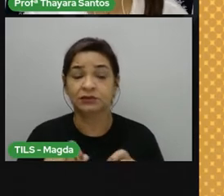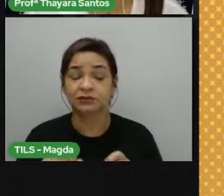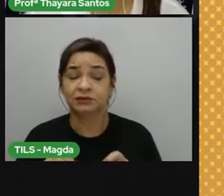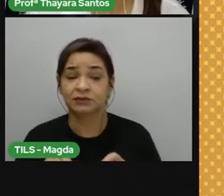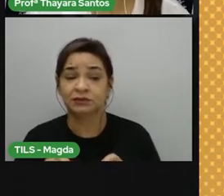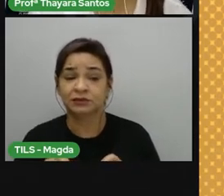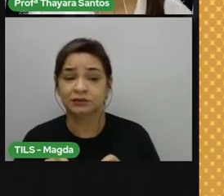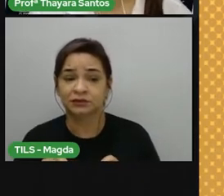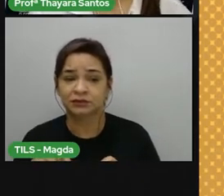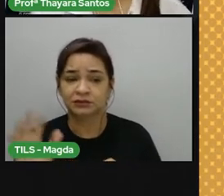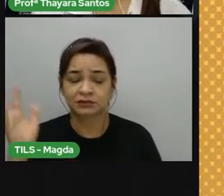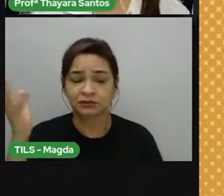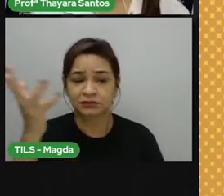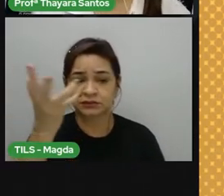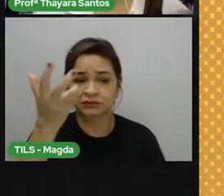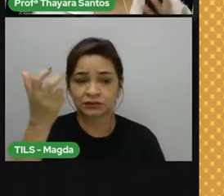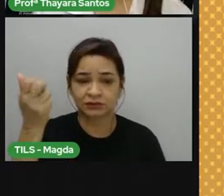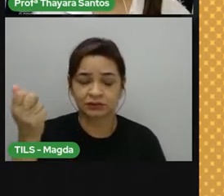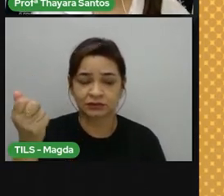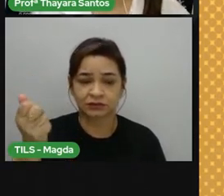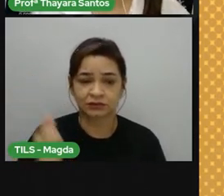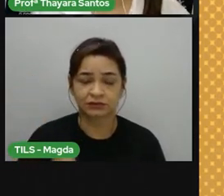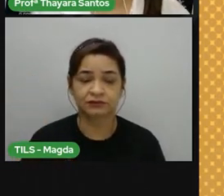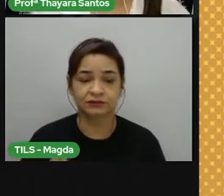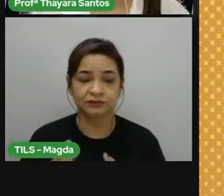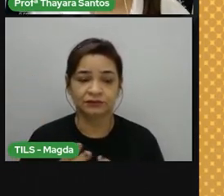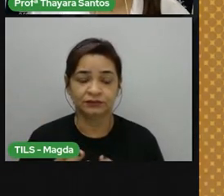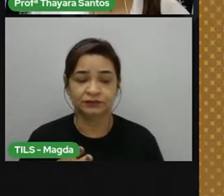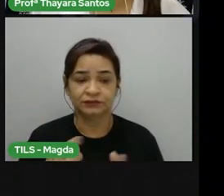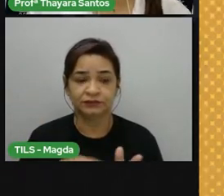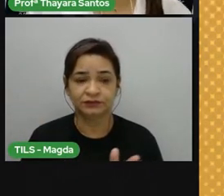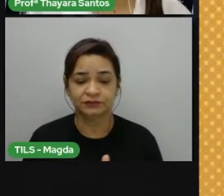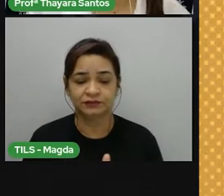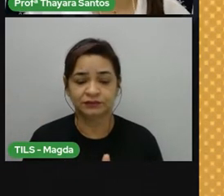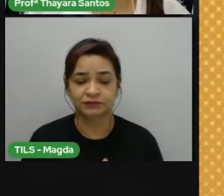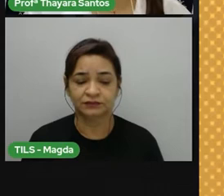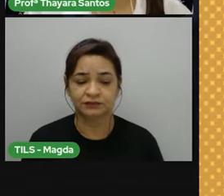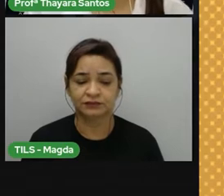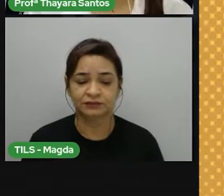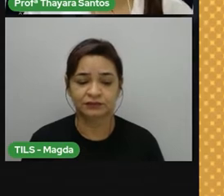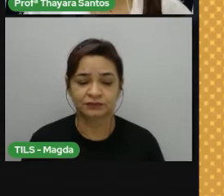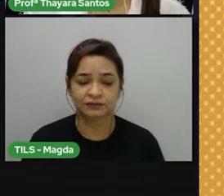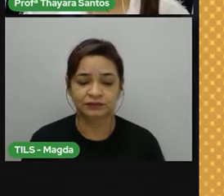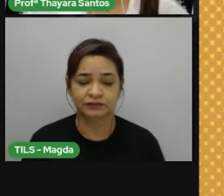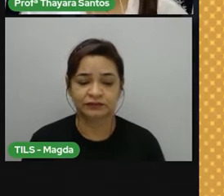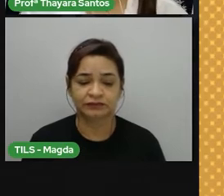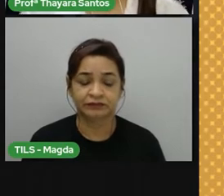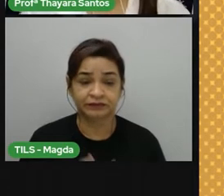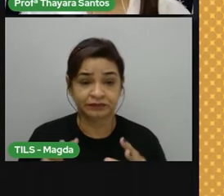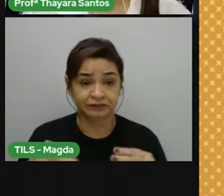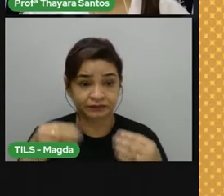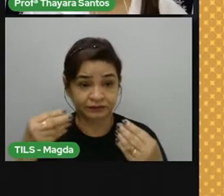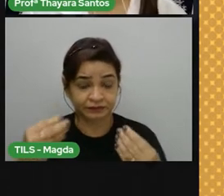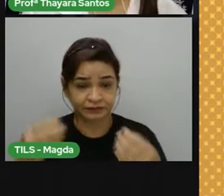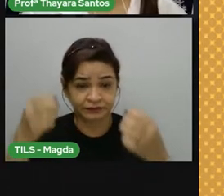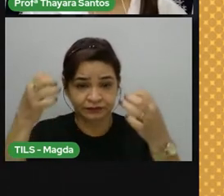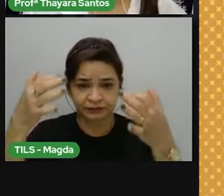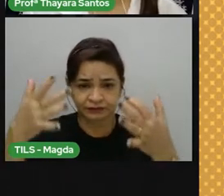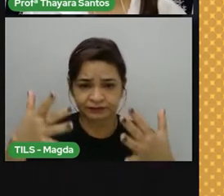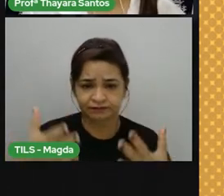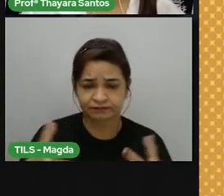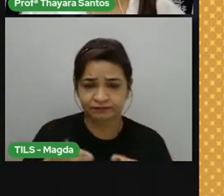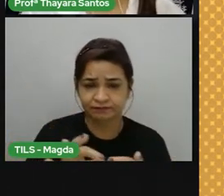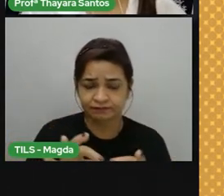climáticos. Vamos passar para a terceira questão agora. Quando falamos é a